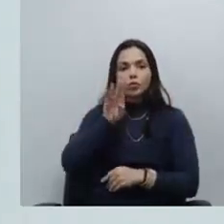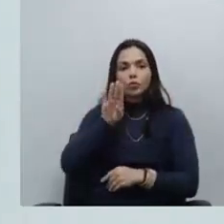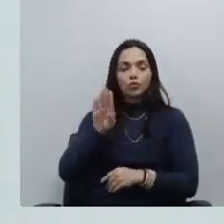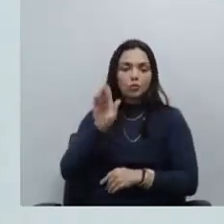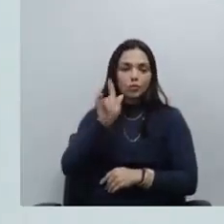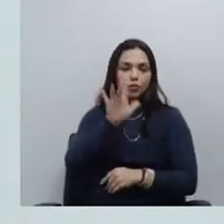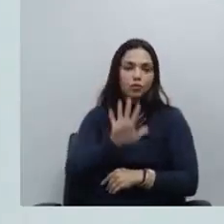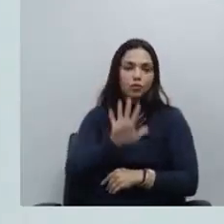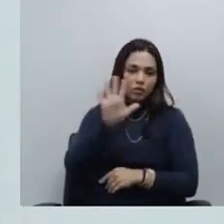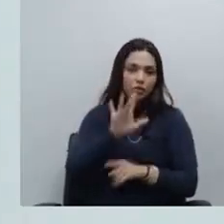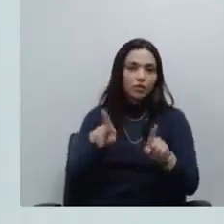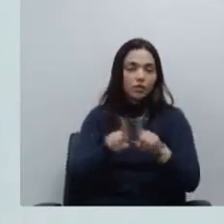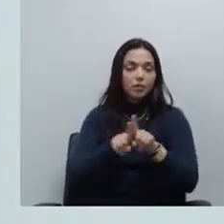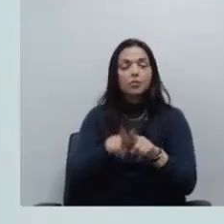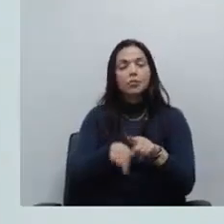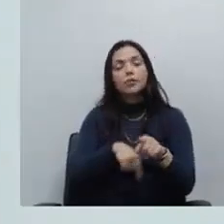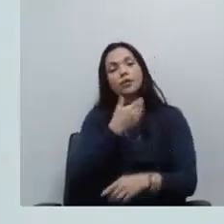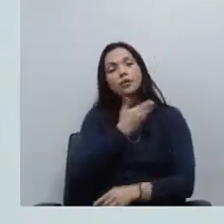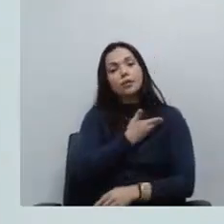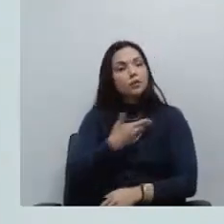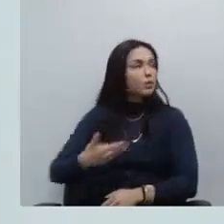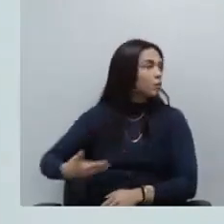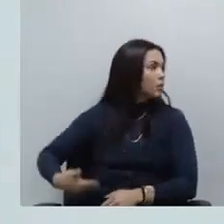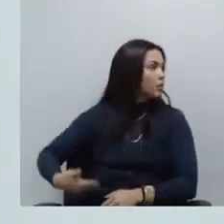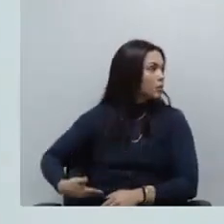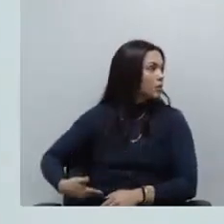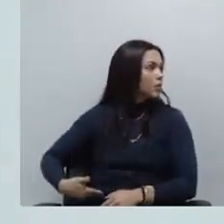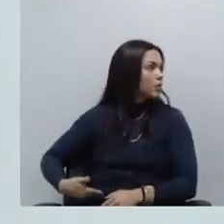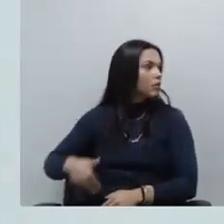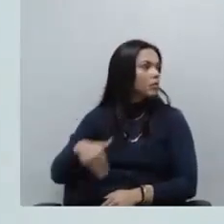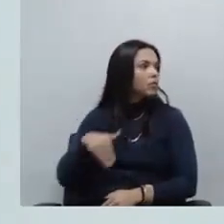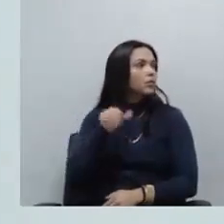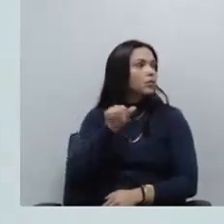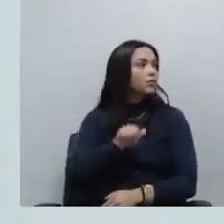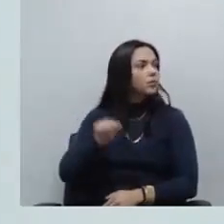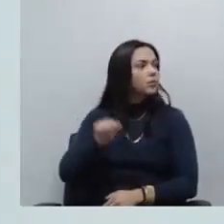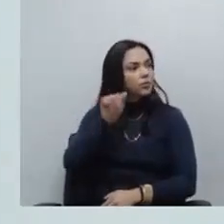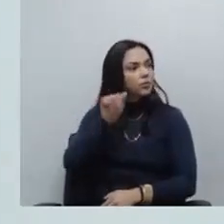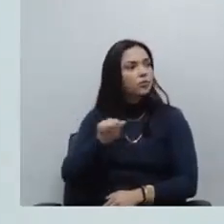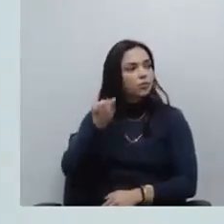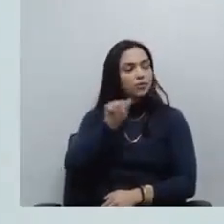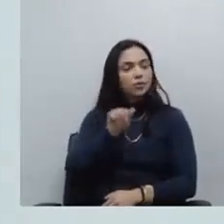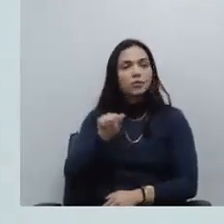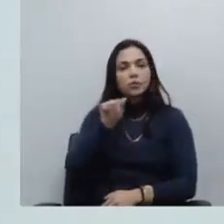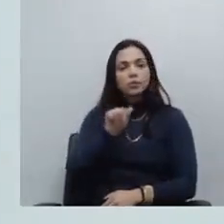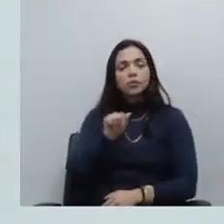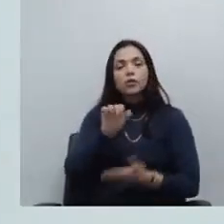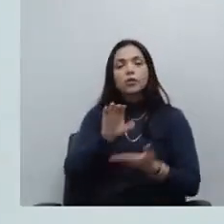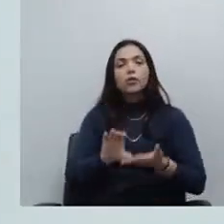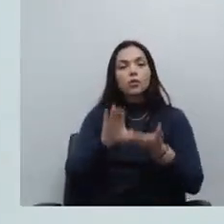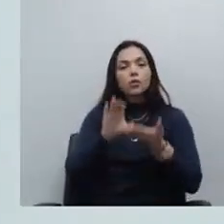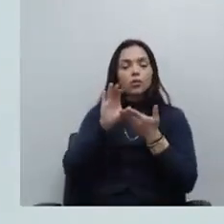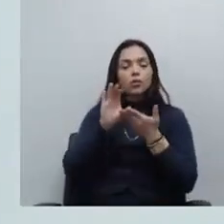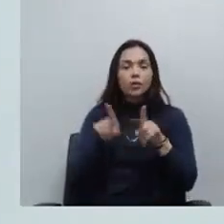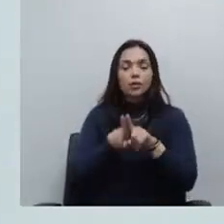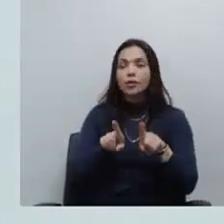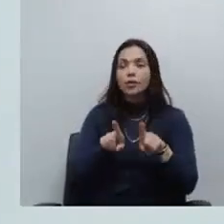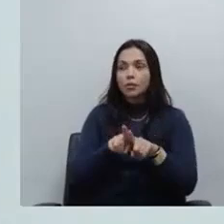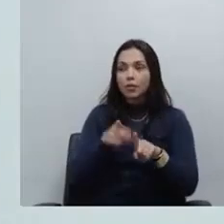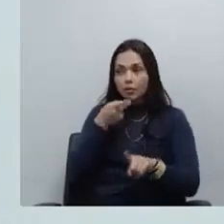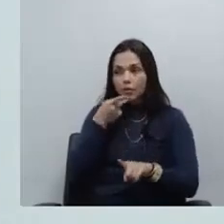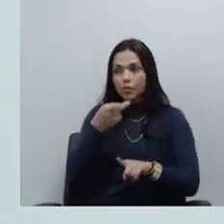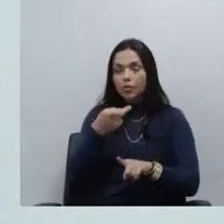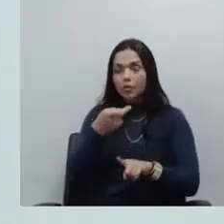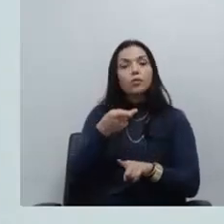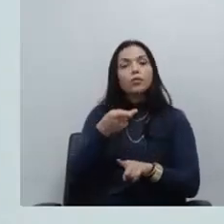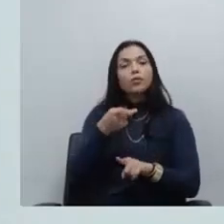falado também se era presidente pelo presidente da associação por outros conselheiros e por outras conselheiras também vou reforçar o